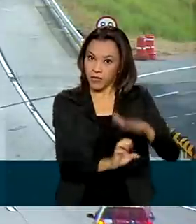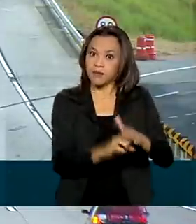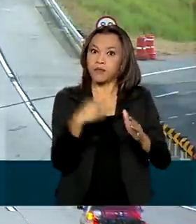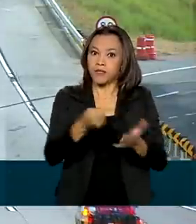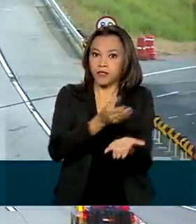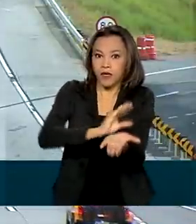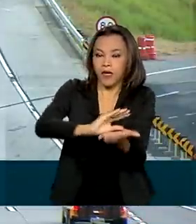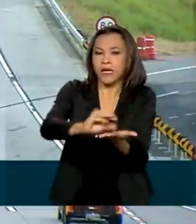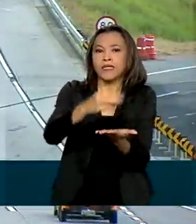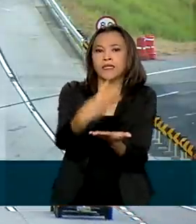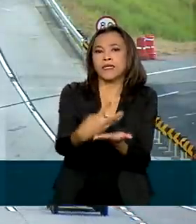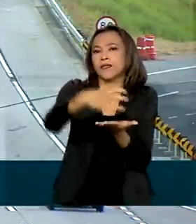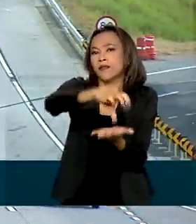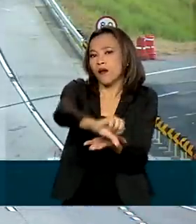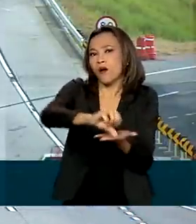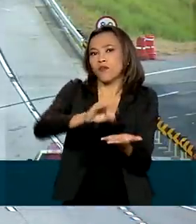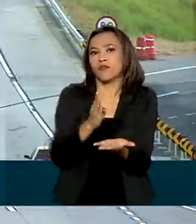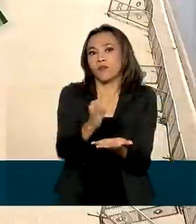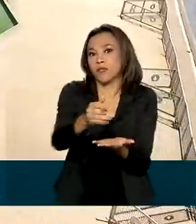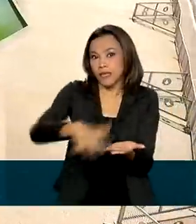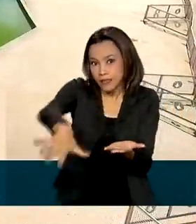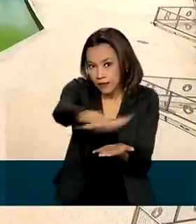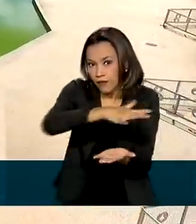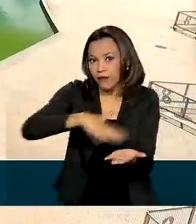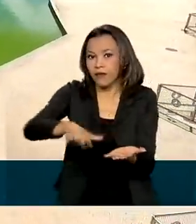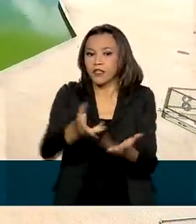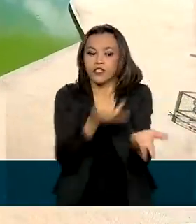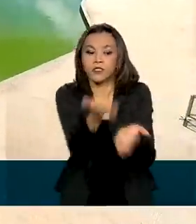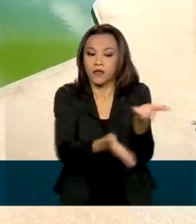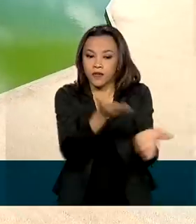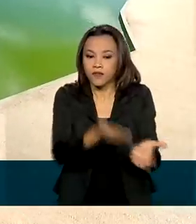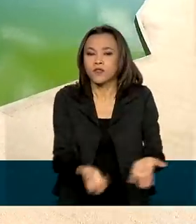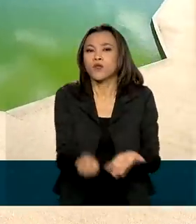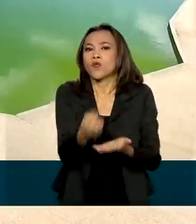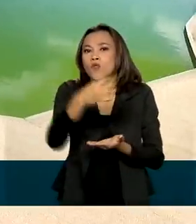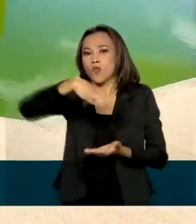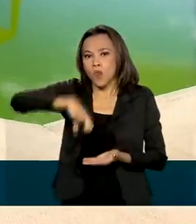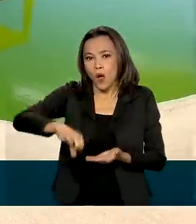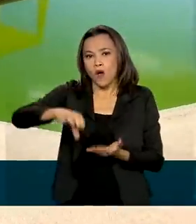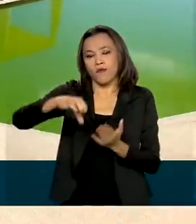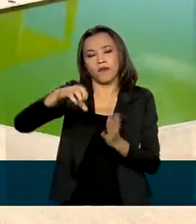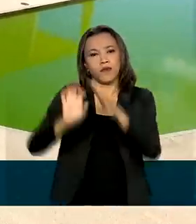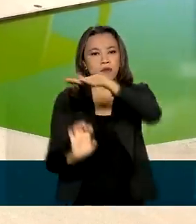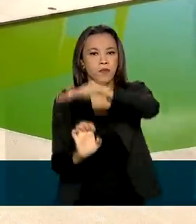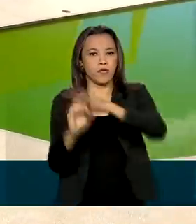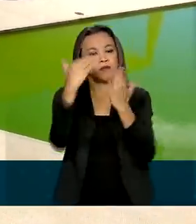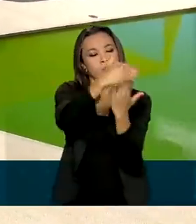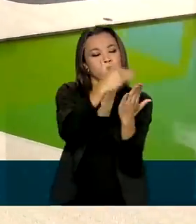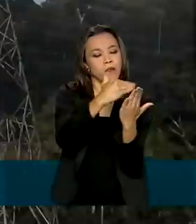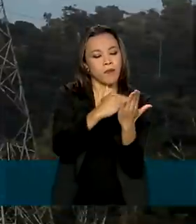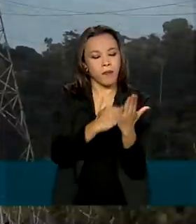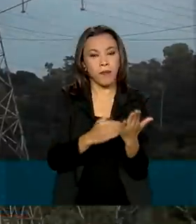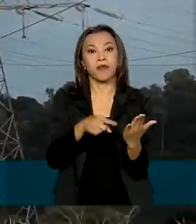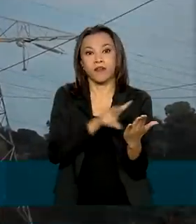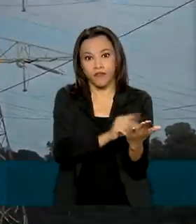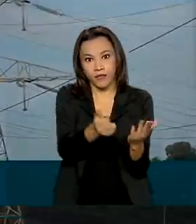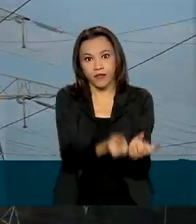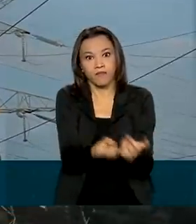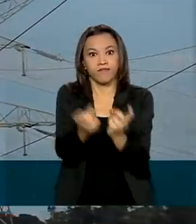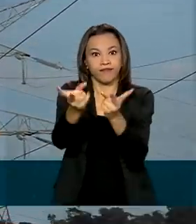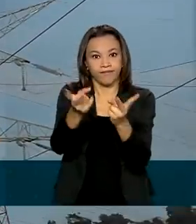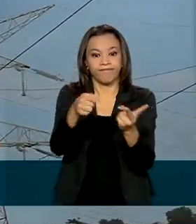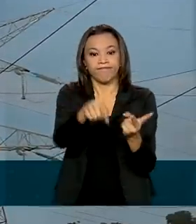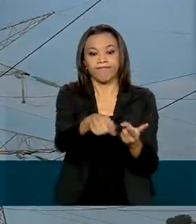$ 39 bilhões em melhorias nos serviços. Nove empresas estão na lista do governo para serem desestatizadas, entre